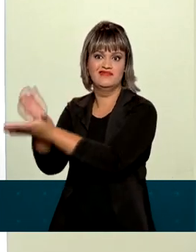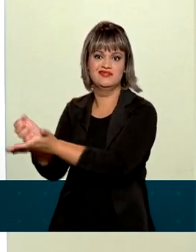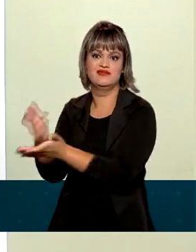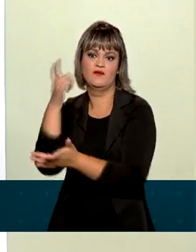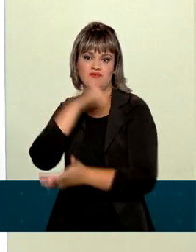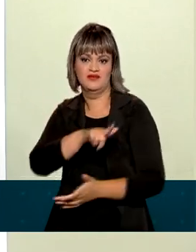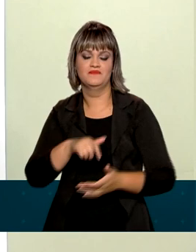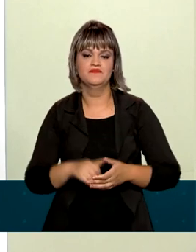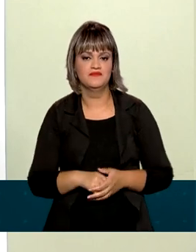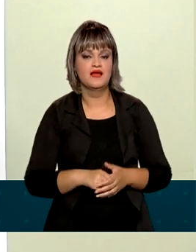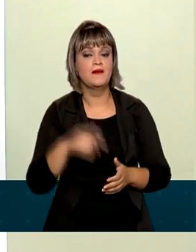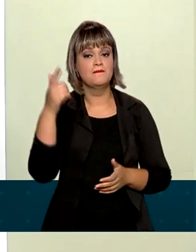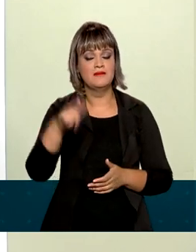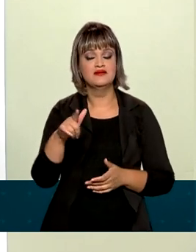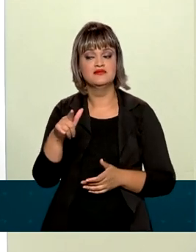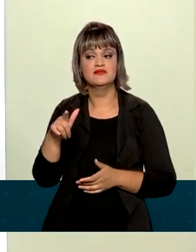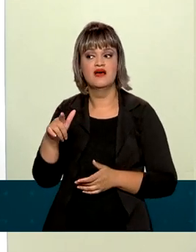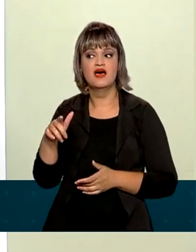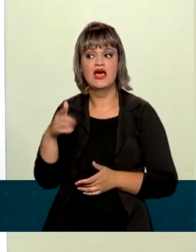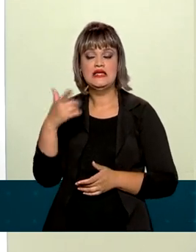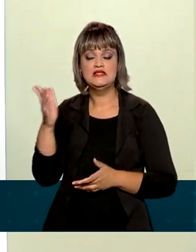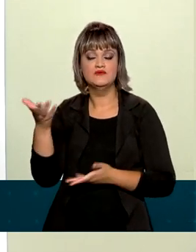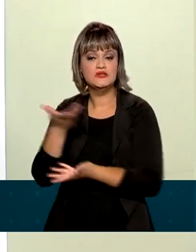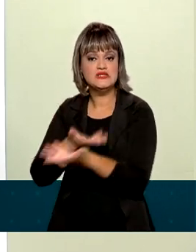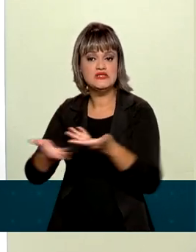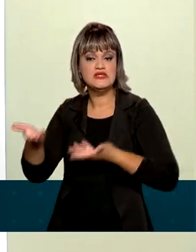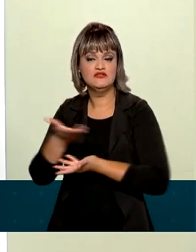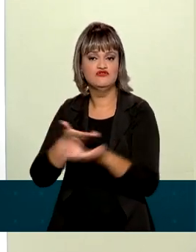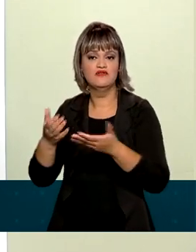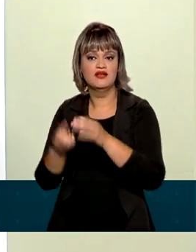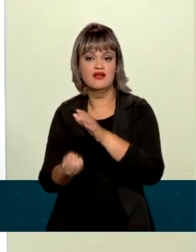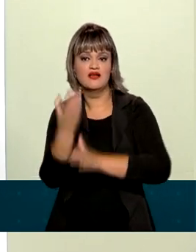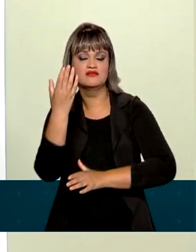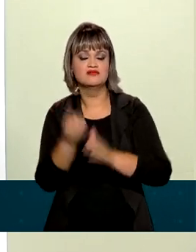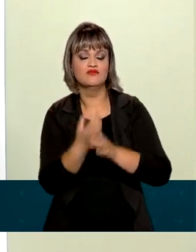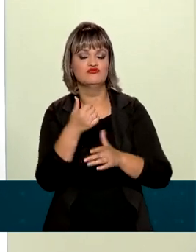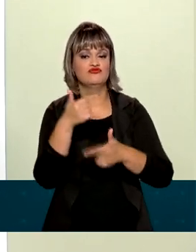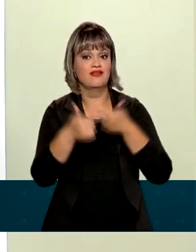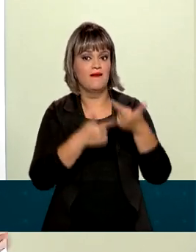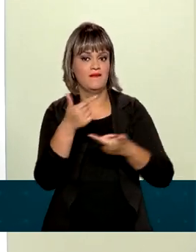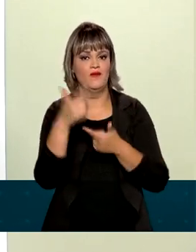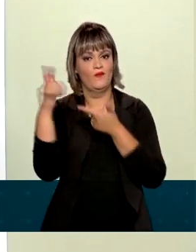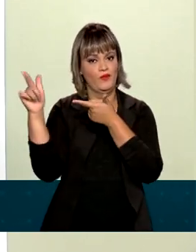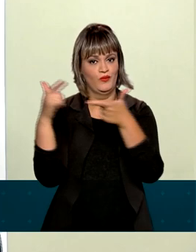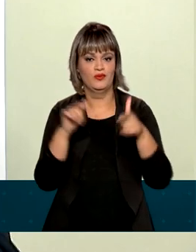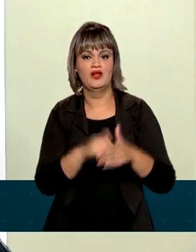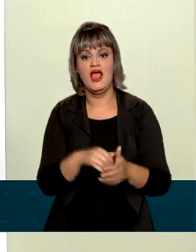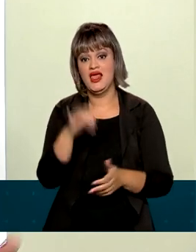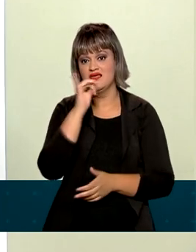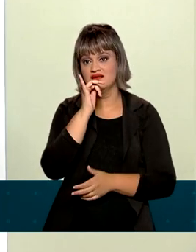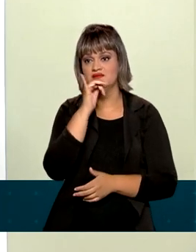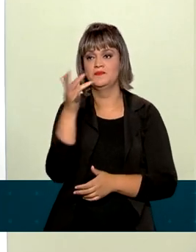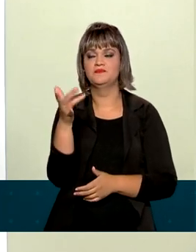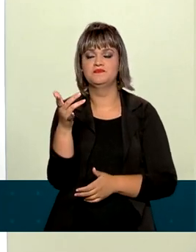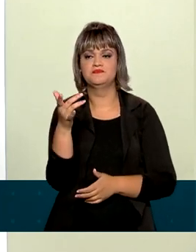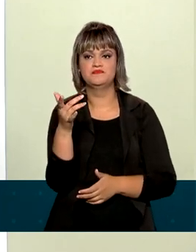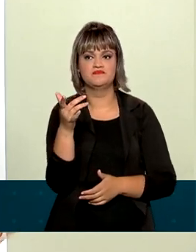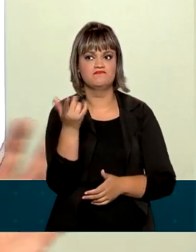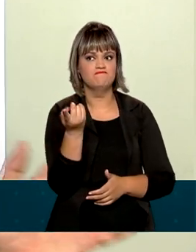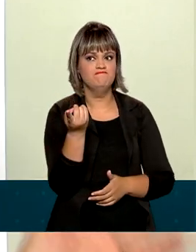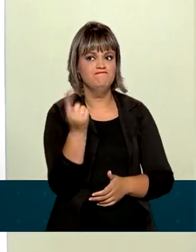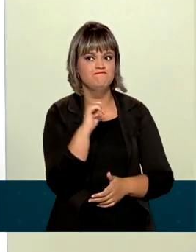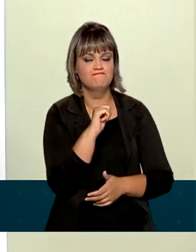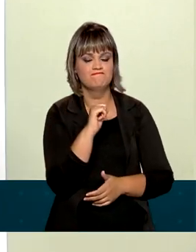Além disso, as exportações acabam promovendo a geração de emprego e renda. Apenas para dar um exemplo disso,